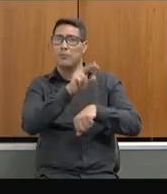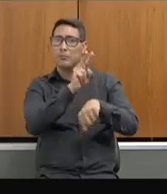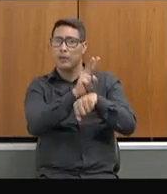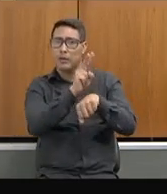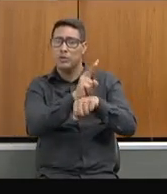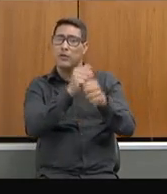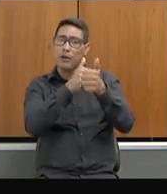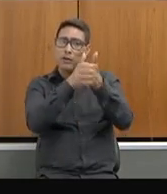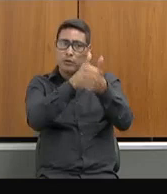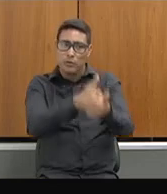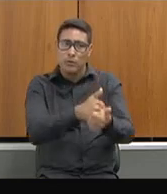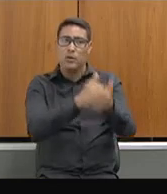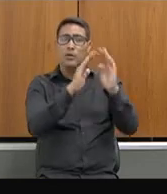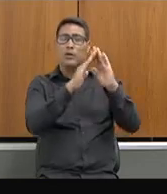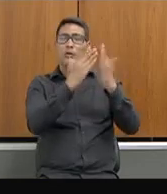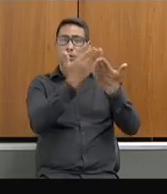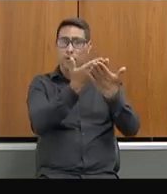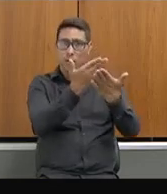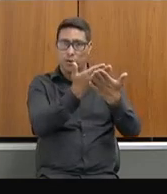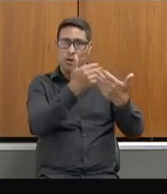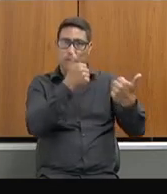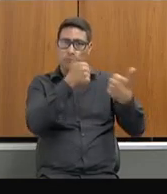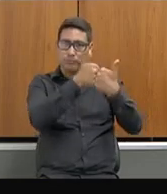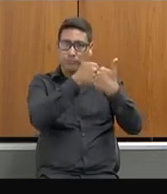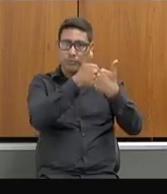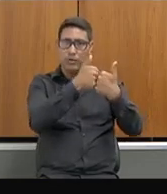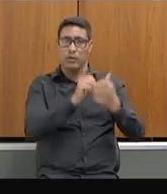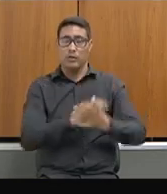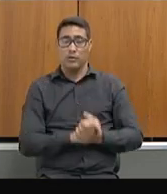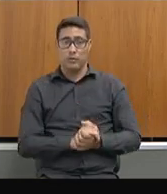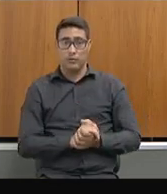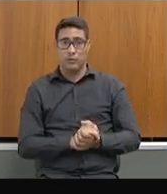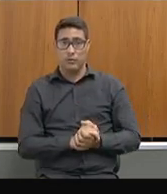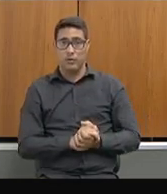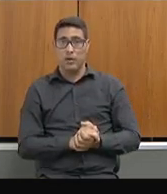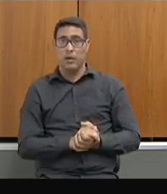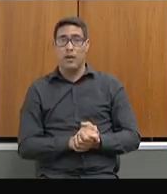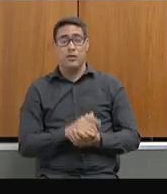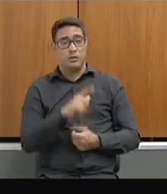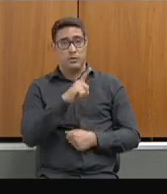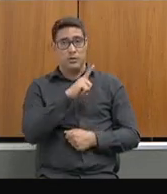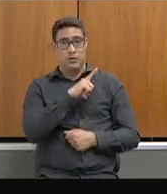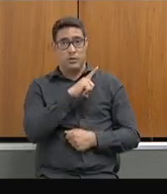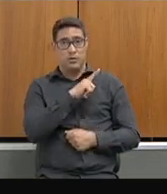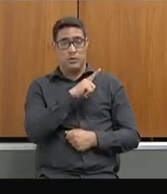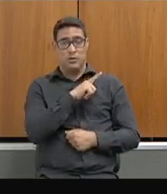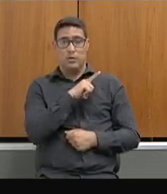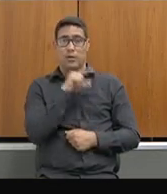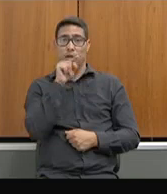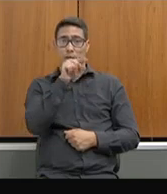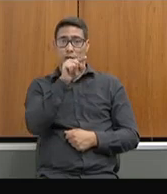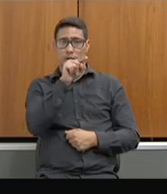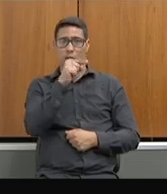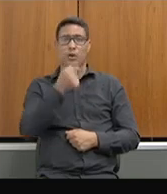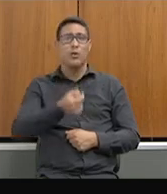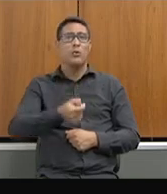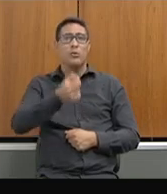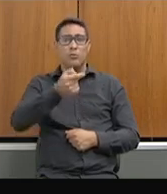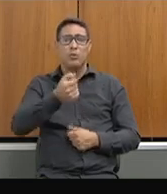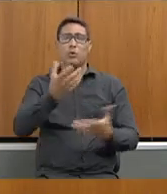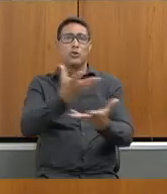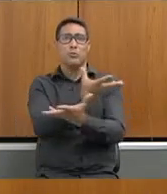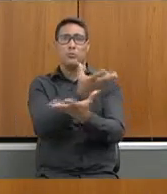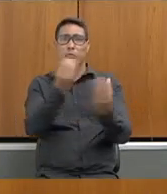nossas escolas bem de perto. Aqui nós temos, e o deputado de primeira mão também quero te passar, um pouquinho de muitos